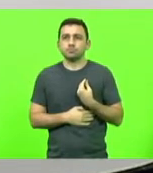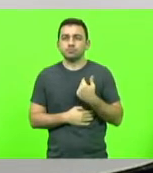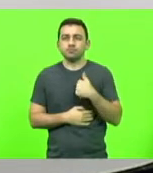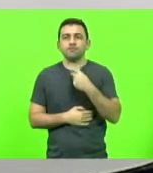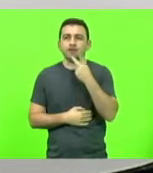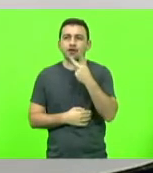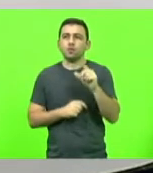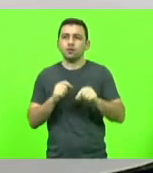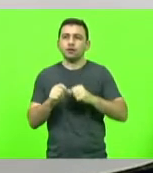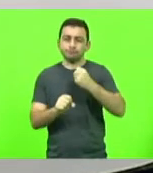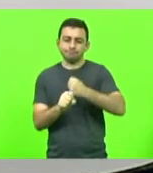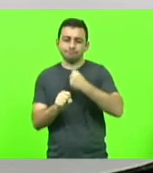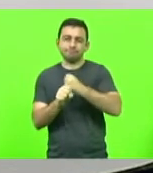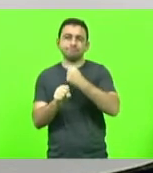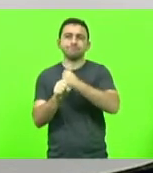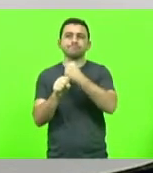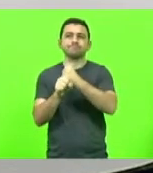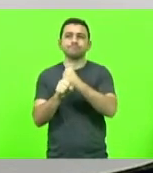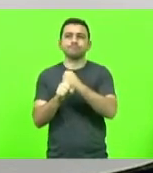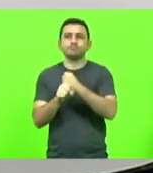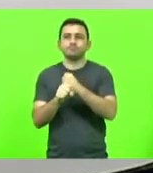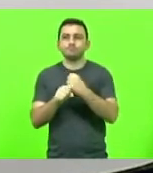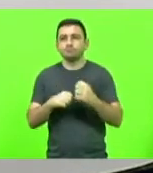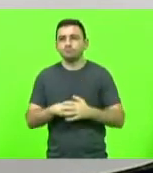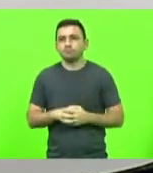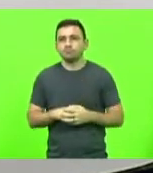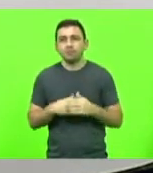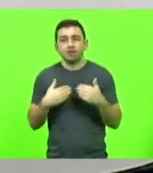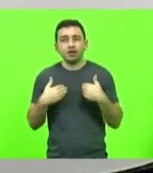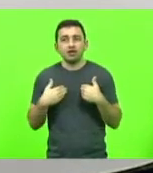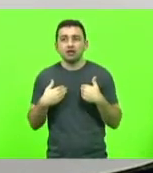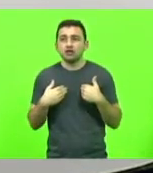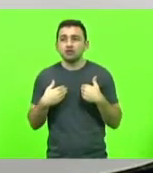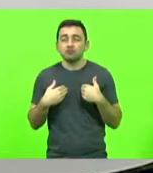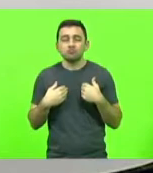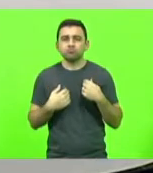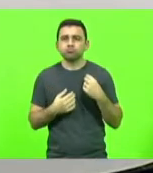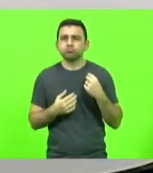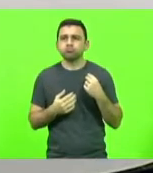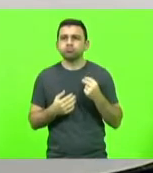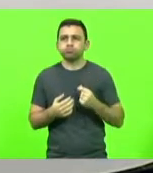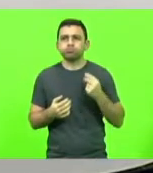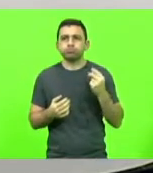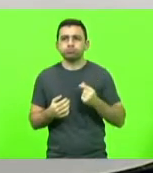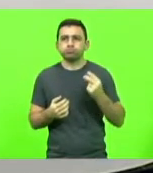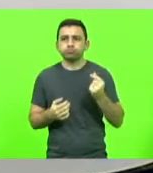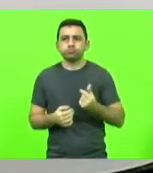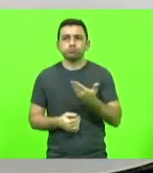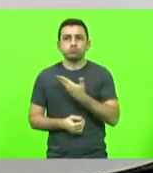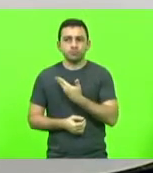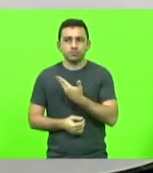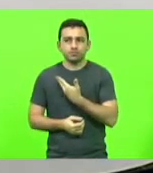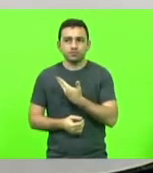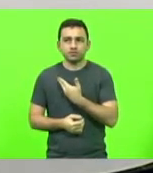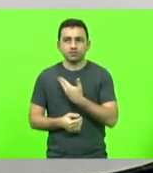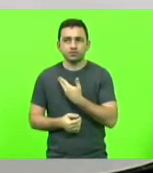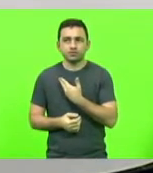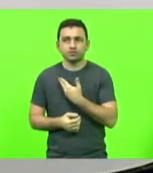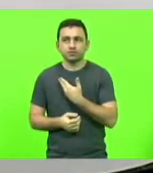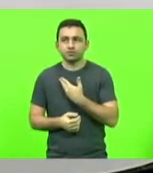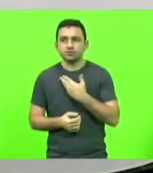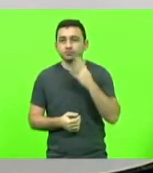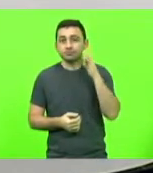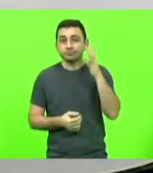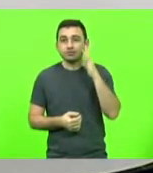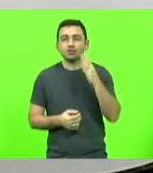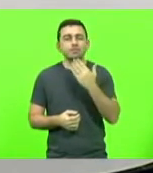de uma obra. Olha, eu não consigo contar quantos dos meus colegas, agora de cabeça, eu vi